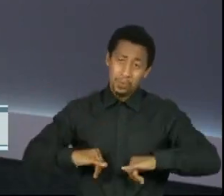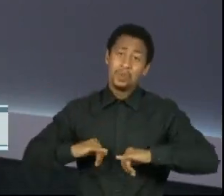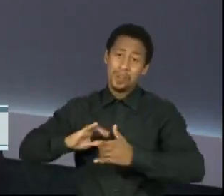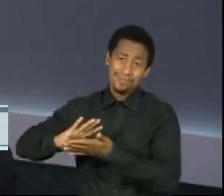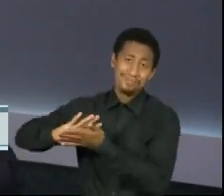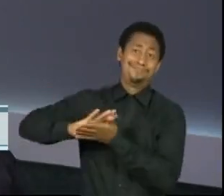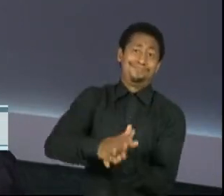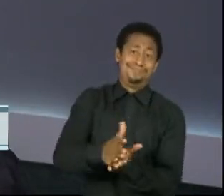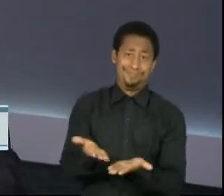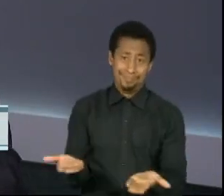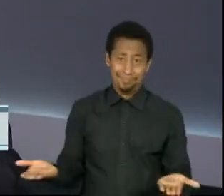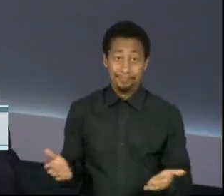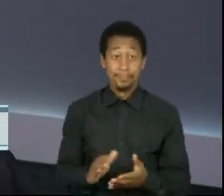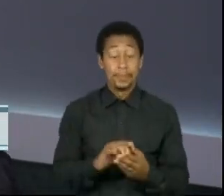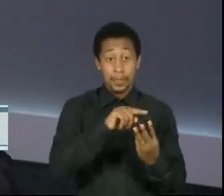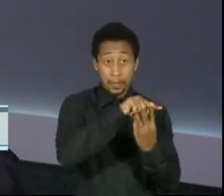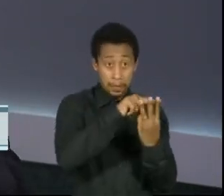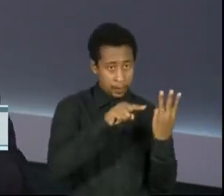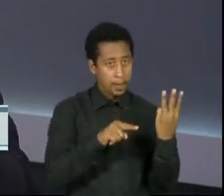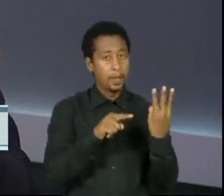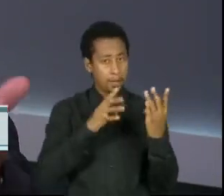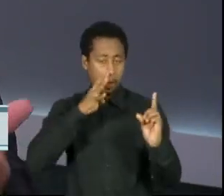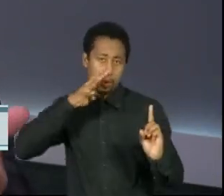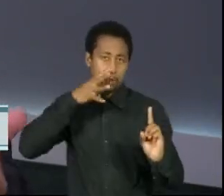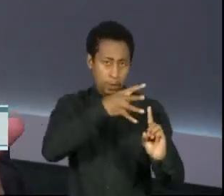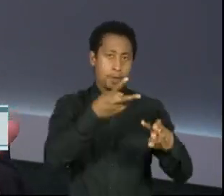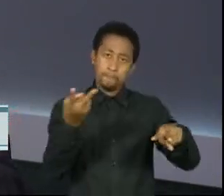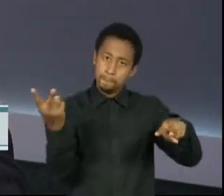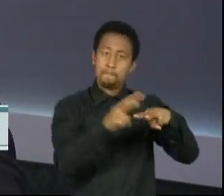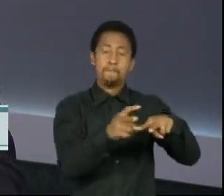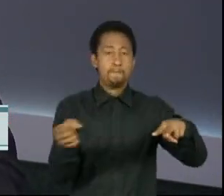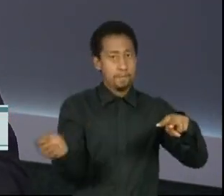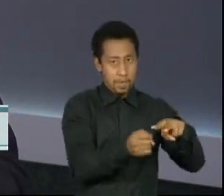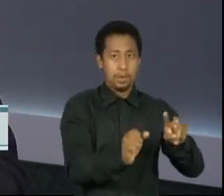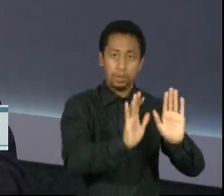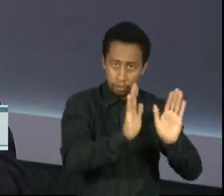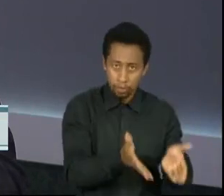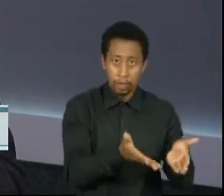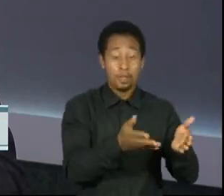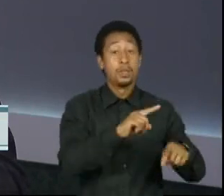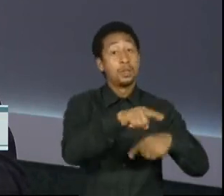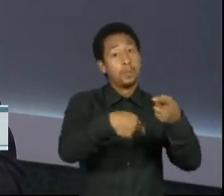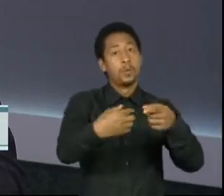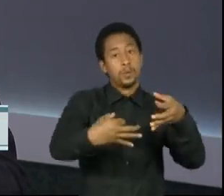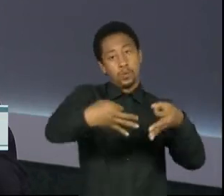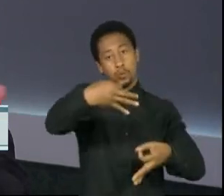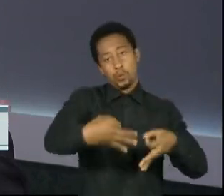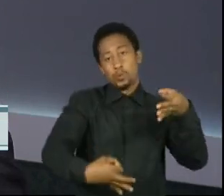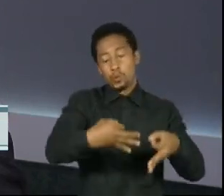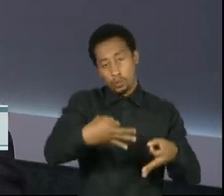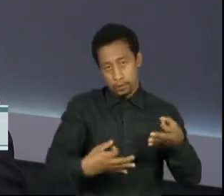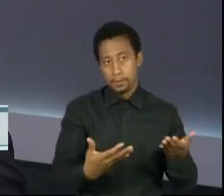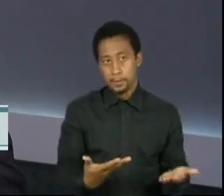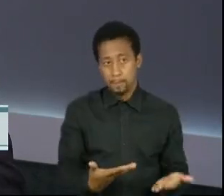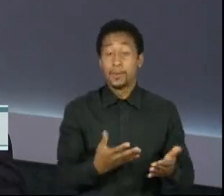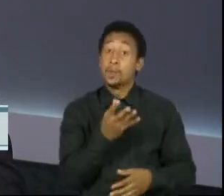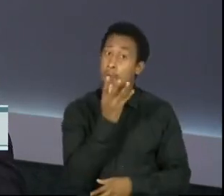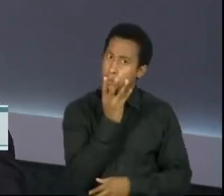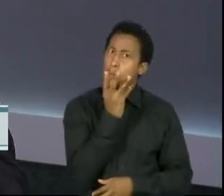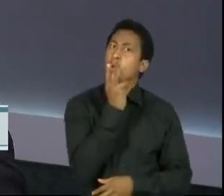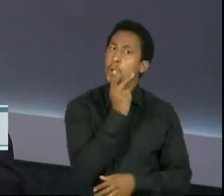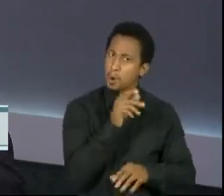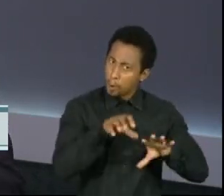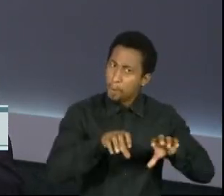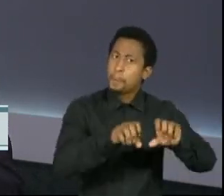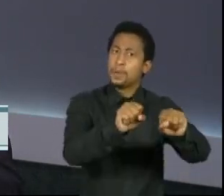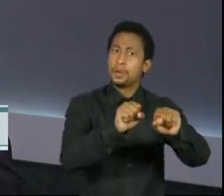presas, são suspeitos, vão ser encaminhados à justiça. Houve lentidão nessa resposta. O